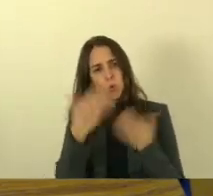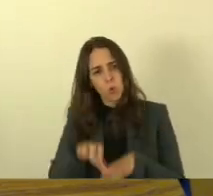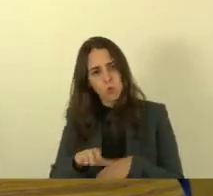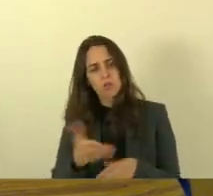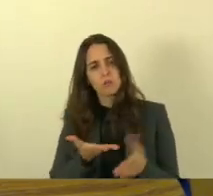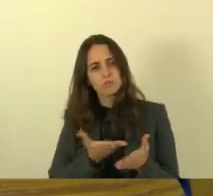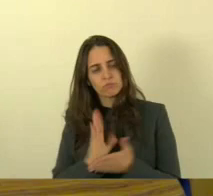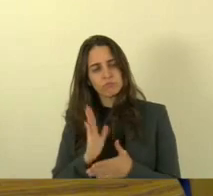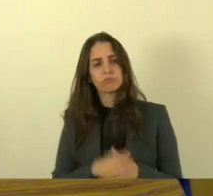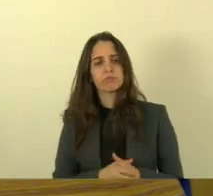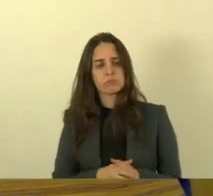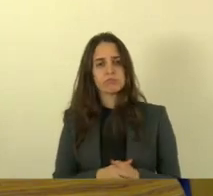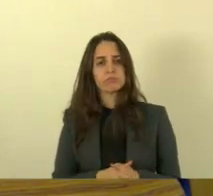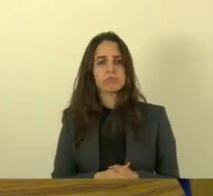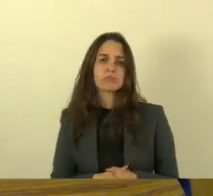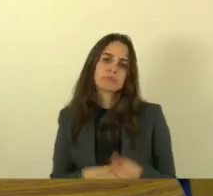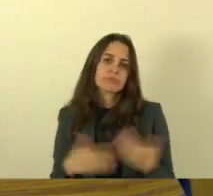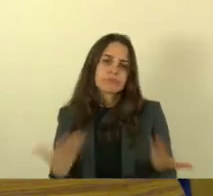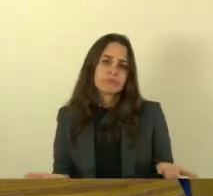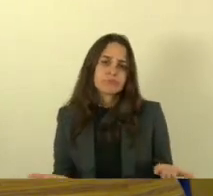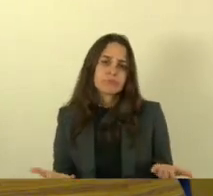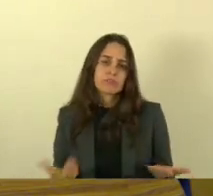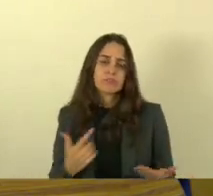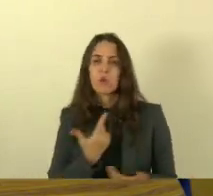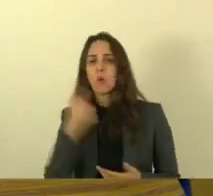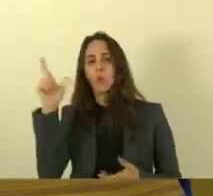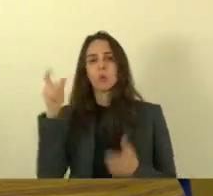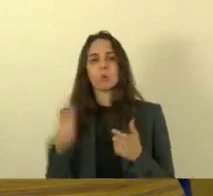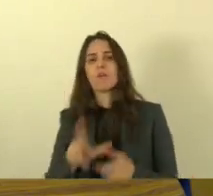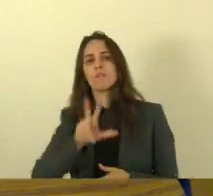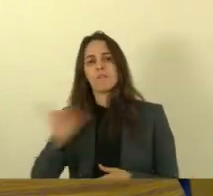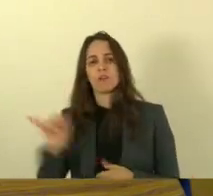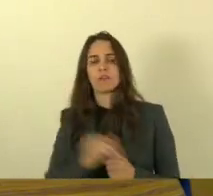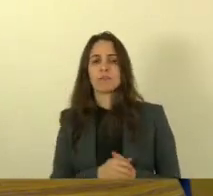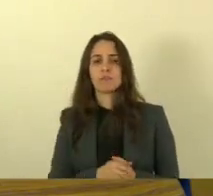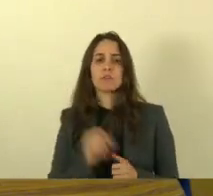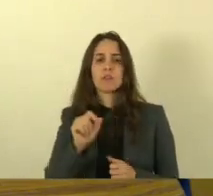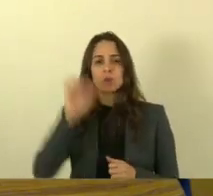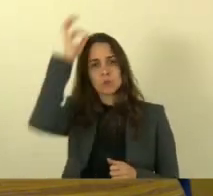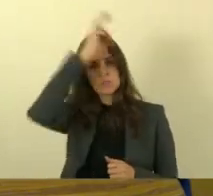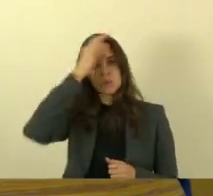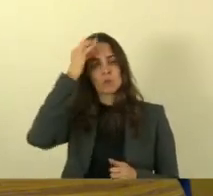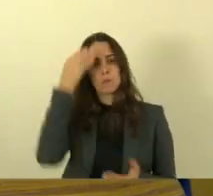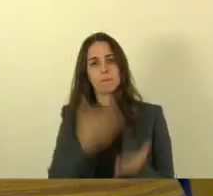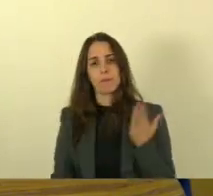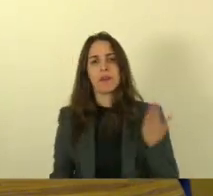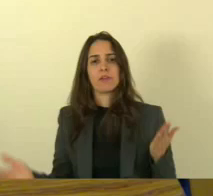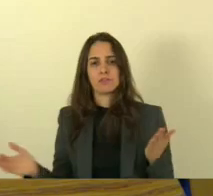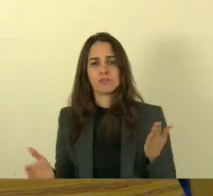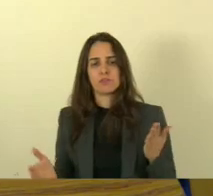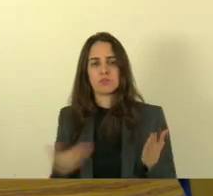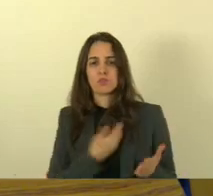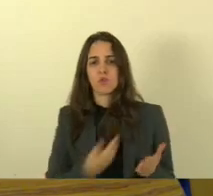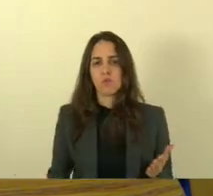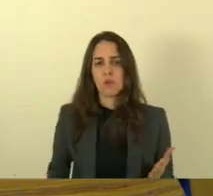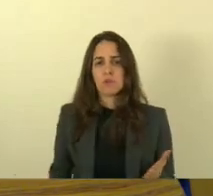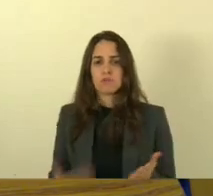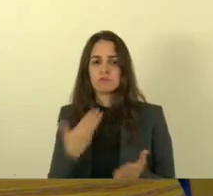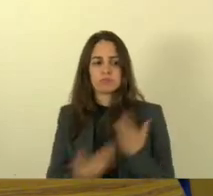senão eles daqui a pouco eles vão para onde? vão para outro lugar e quem pede é o Estado quem pede é o governo